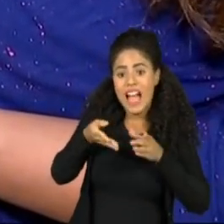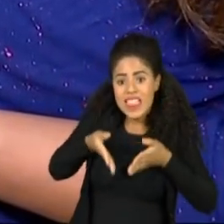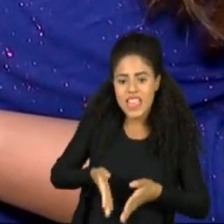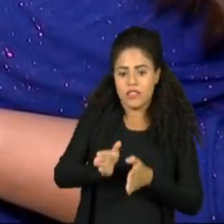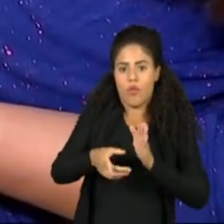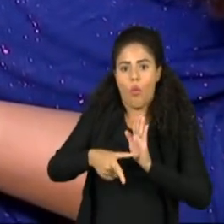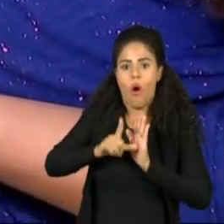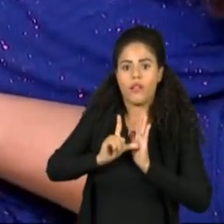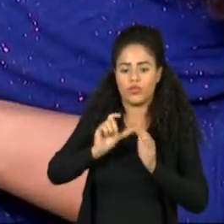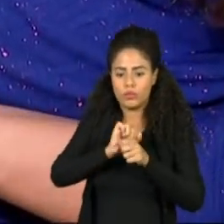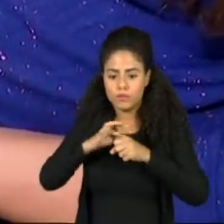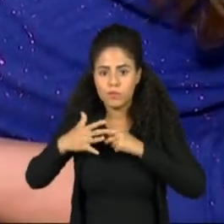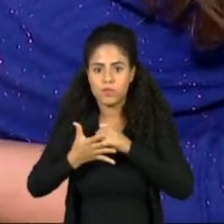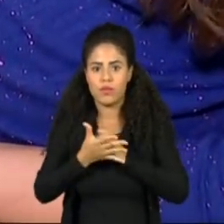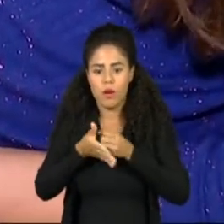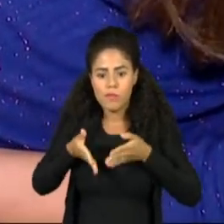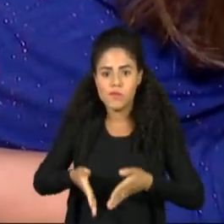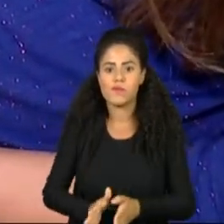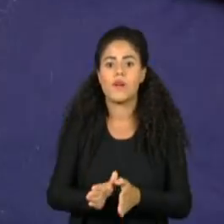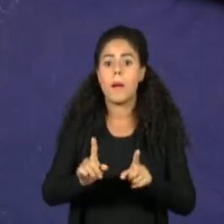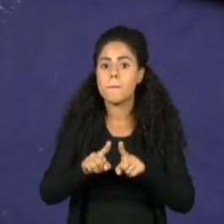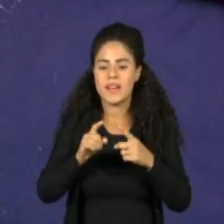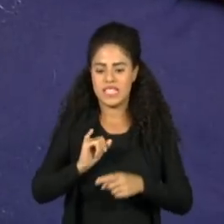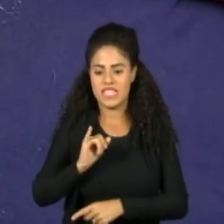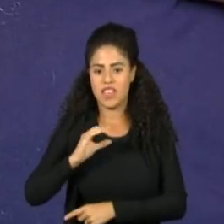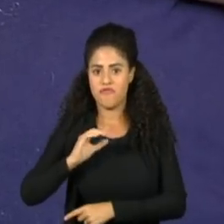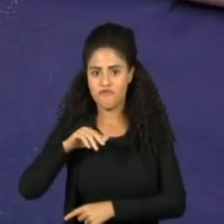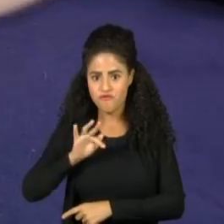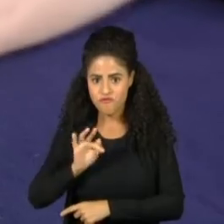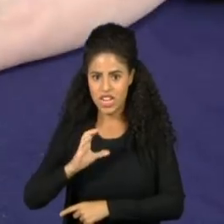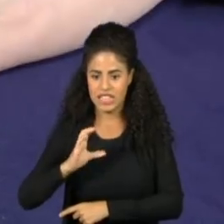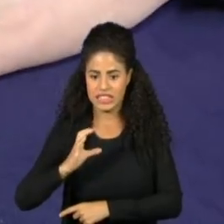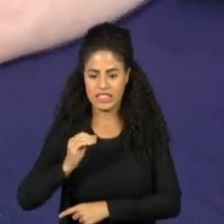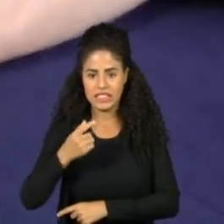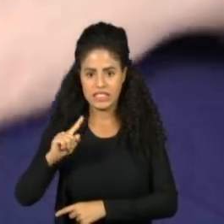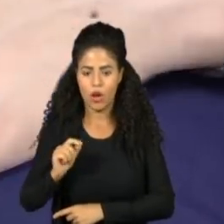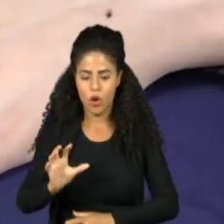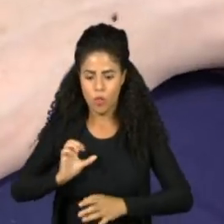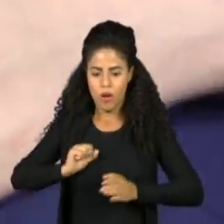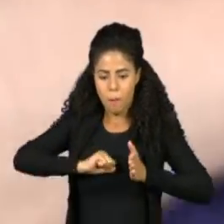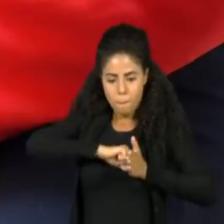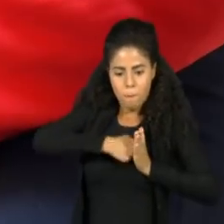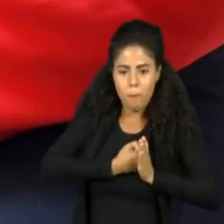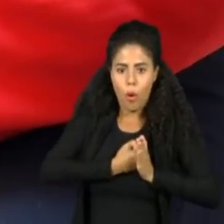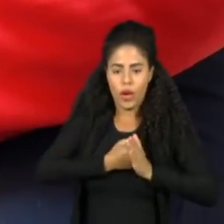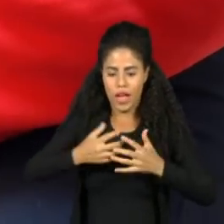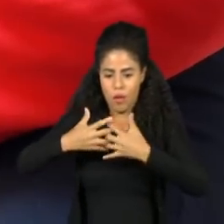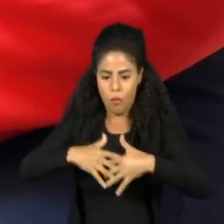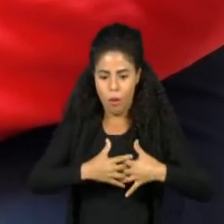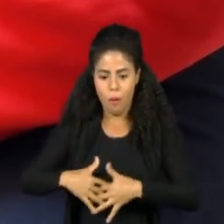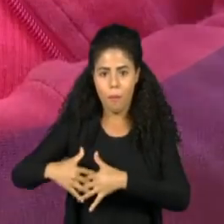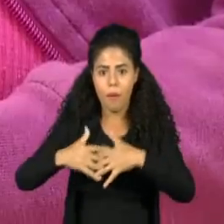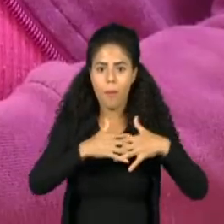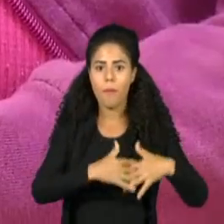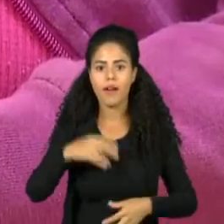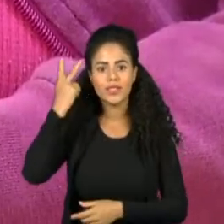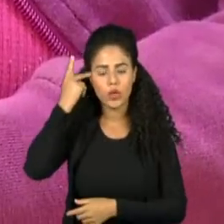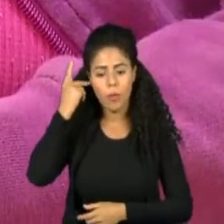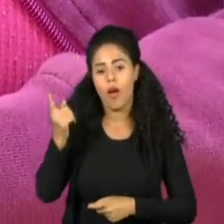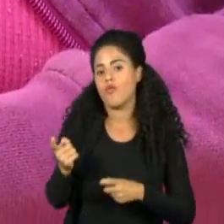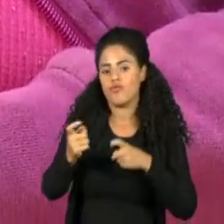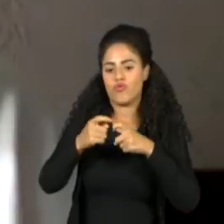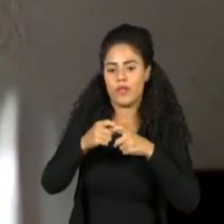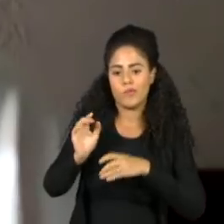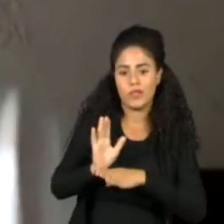não induz ao parto sozinho, mas a infecção prejudica o funcionamento do corpo da mãe, o que faz com que os médicos precisem intervir.